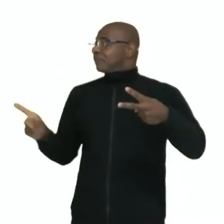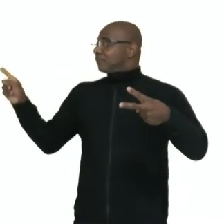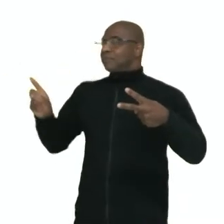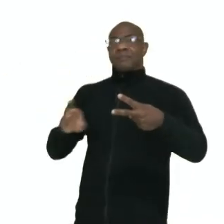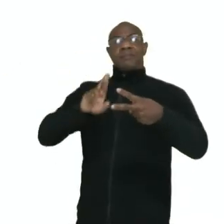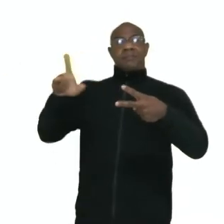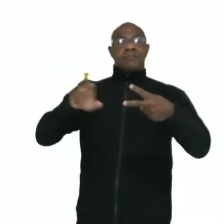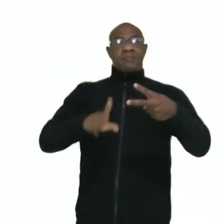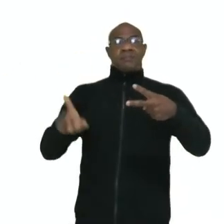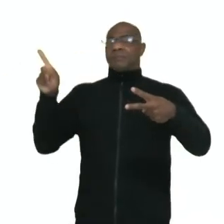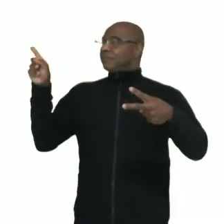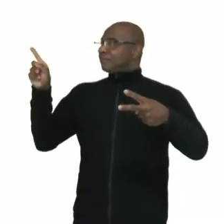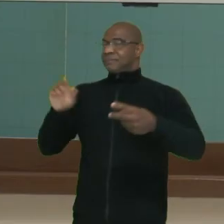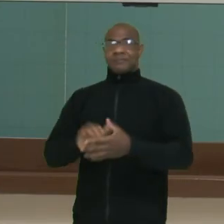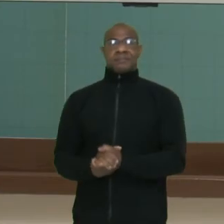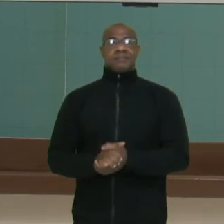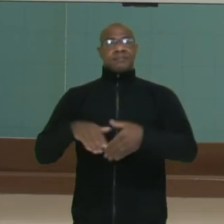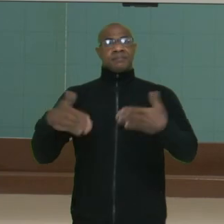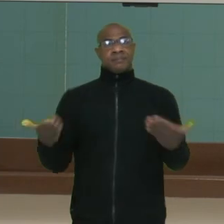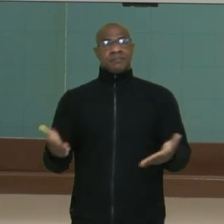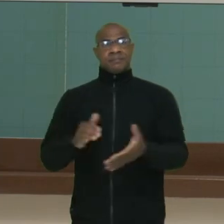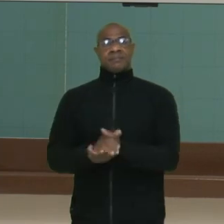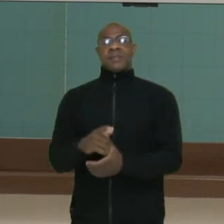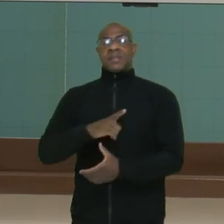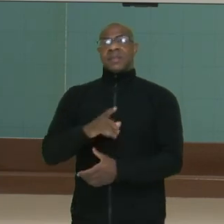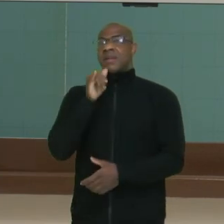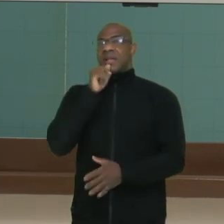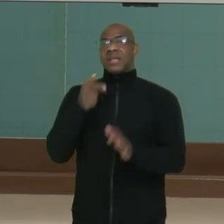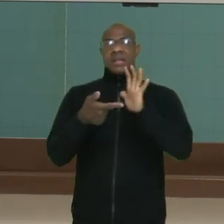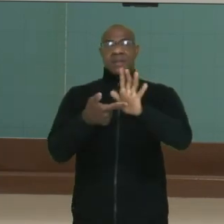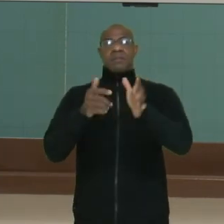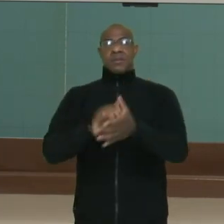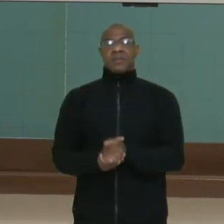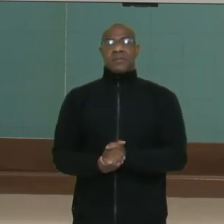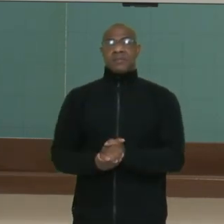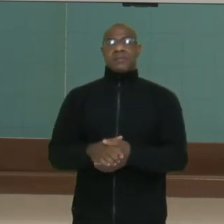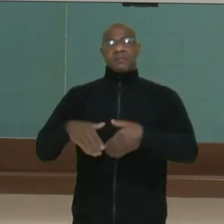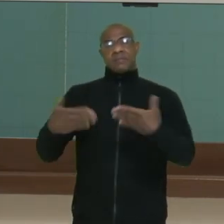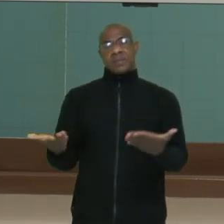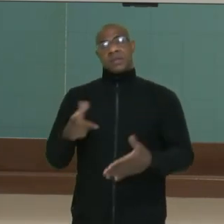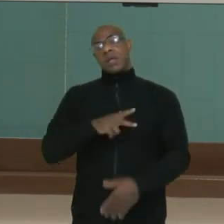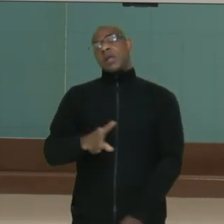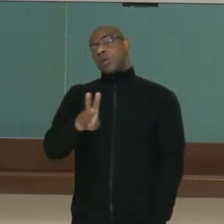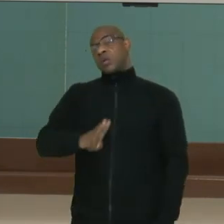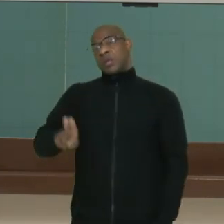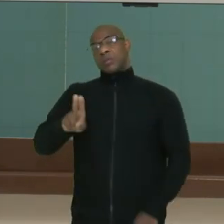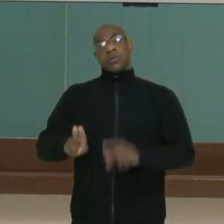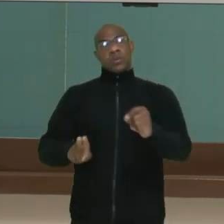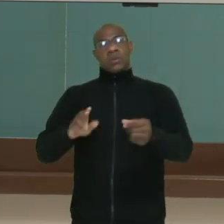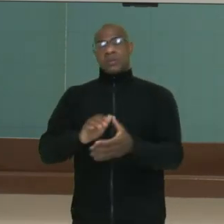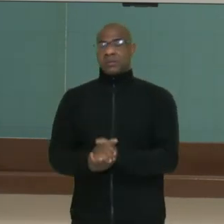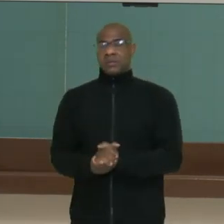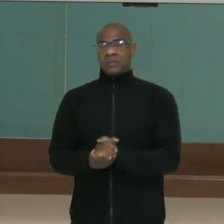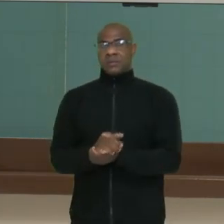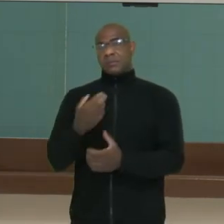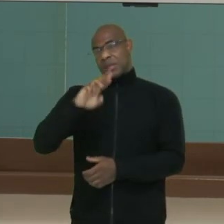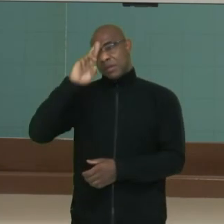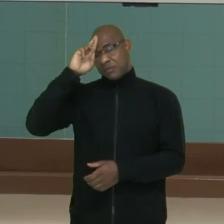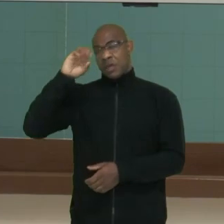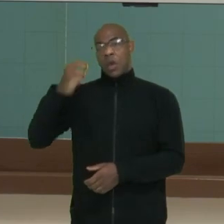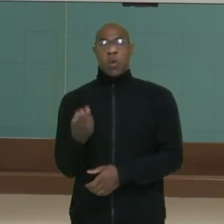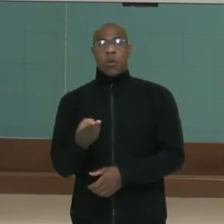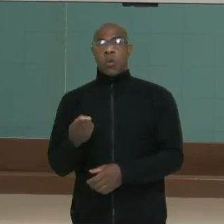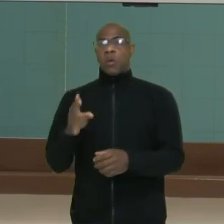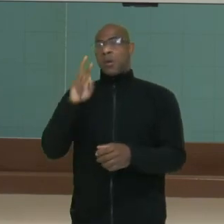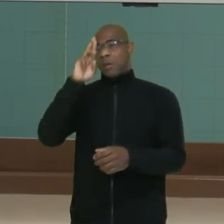noon, certo? Temos aqui os exemplos, então, e é assim que nós usamos o meio-dia ou meia-noite.